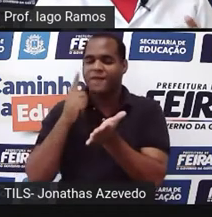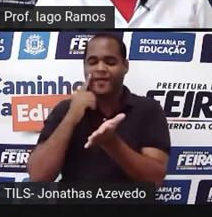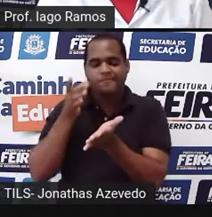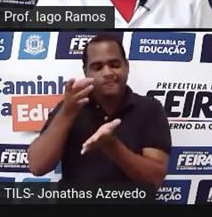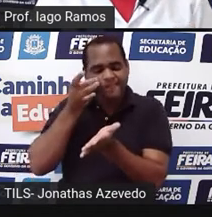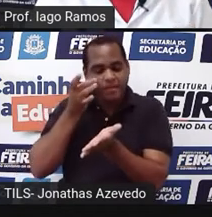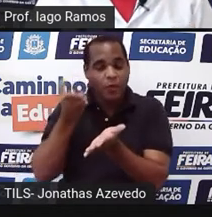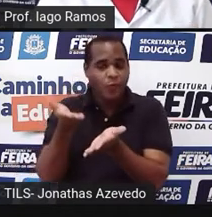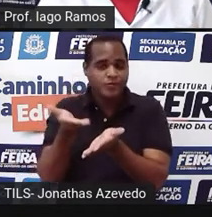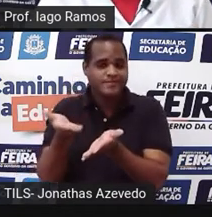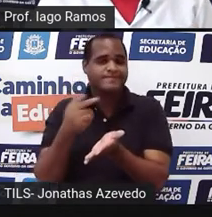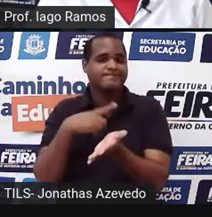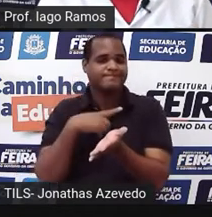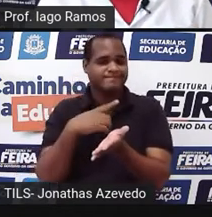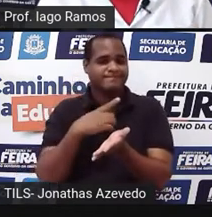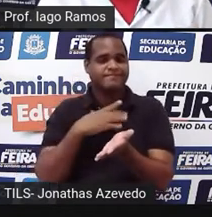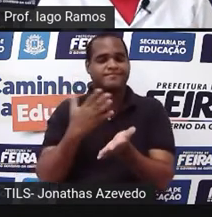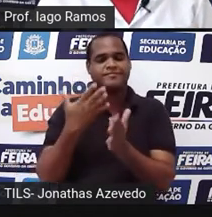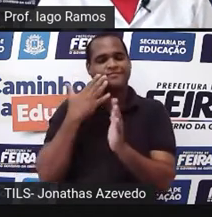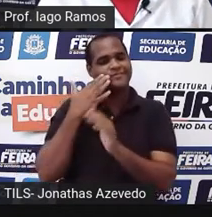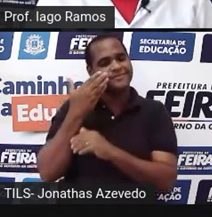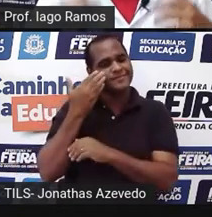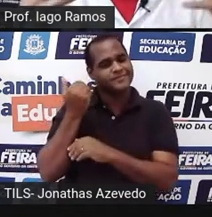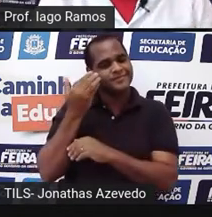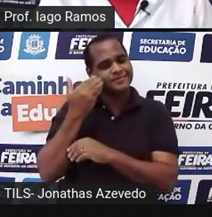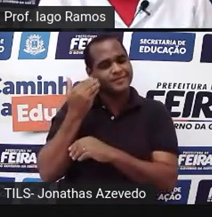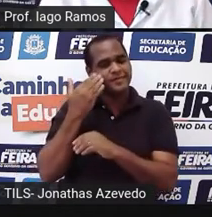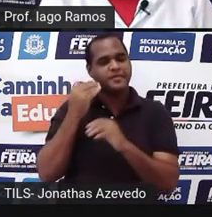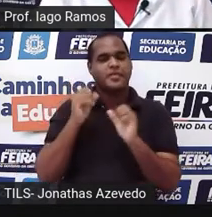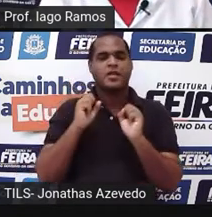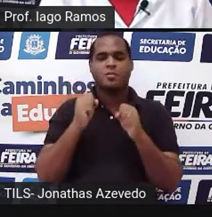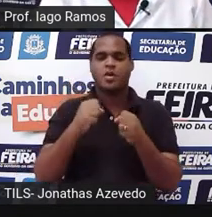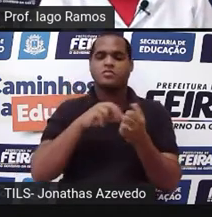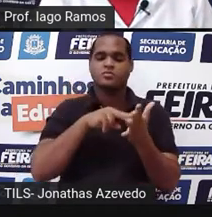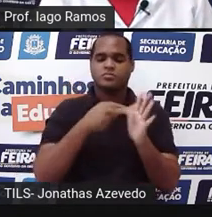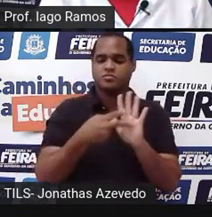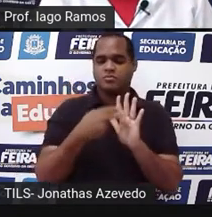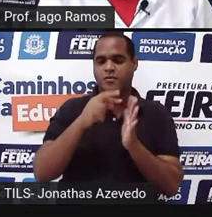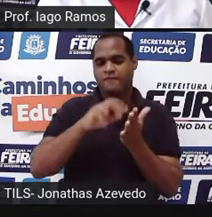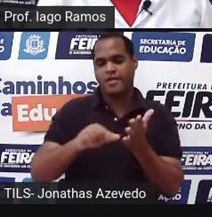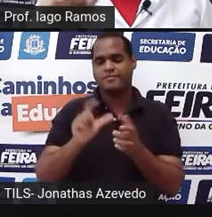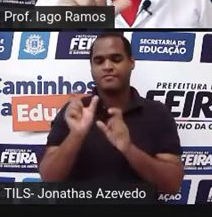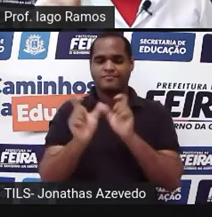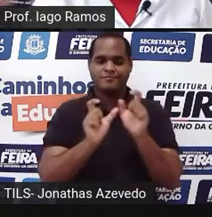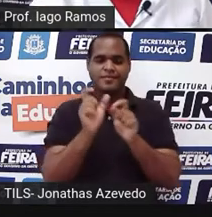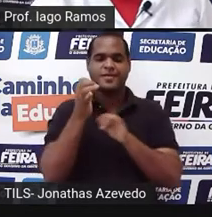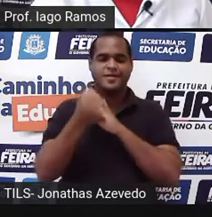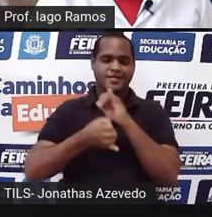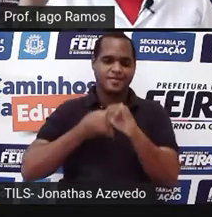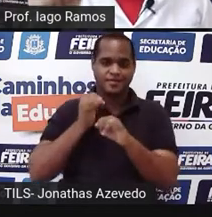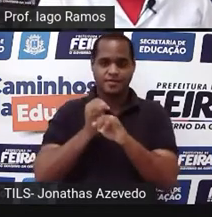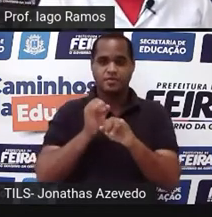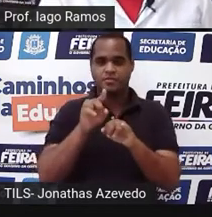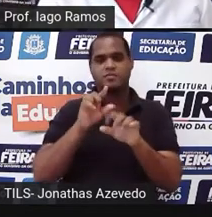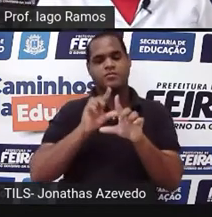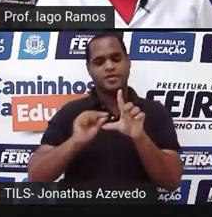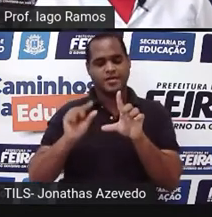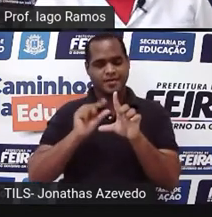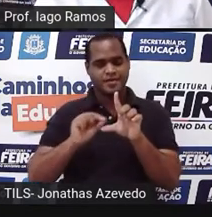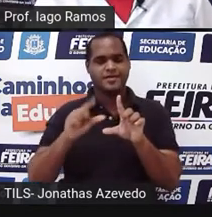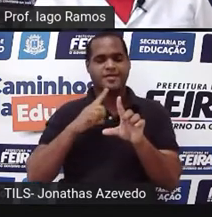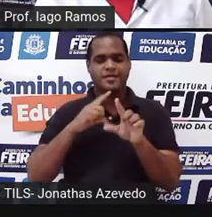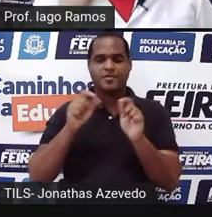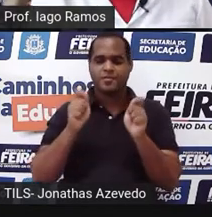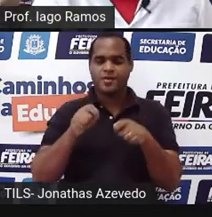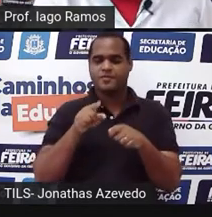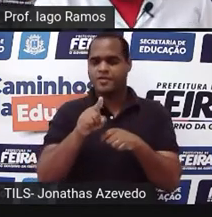gente costuma hoje buscar, né? Mais assim, o significado das palavras na internet. Então, aquele link ali foi onde